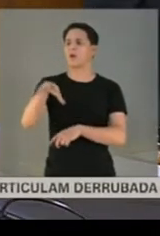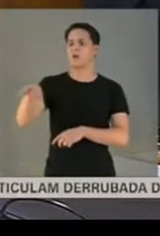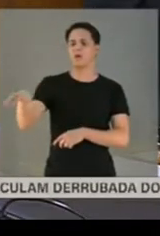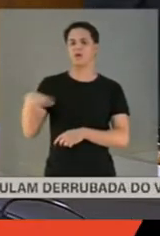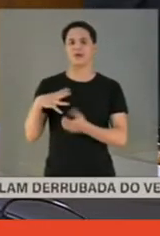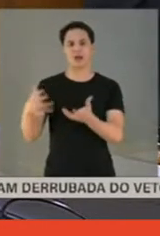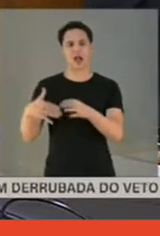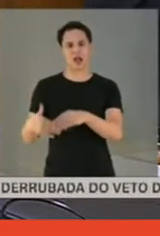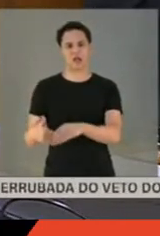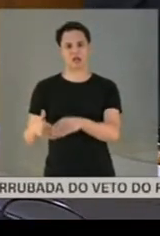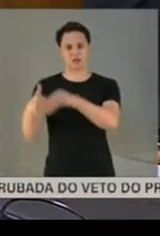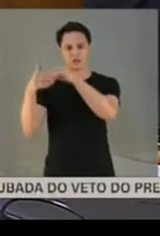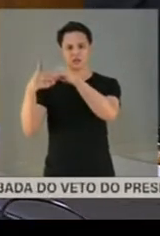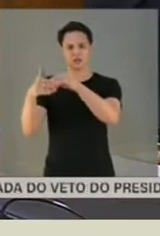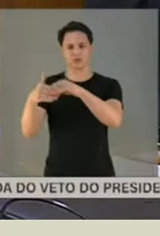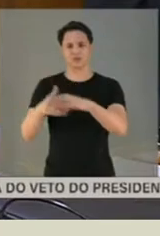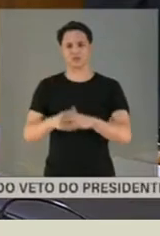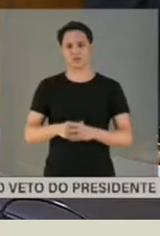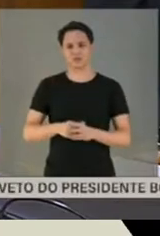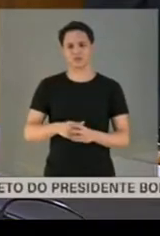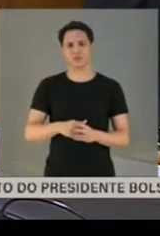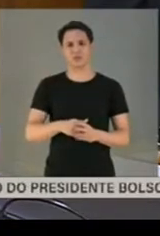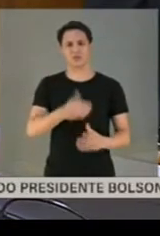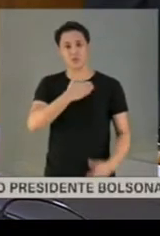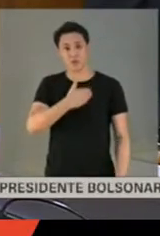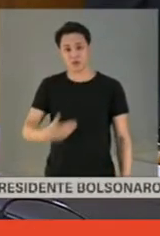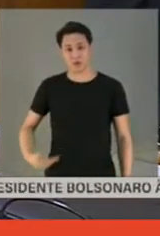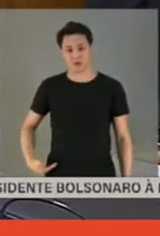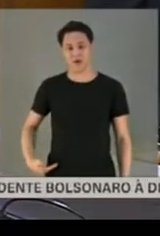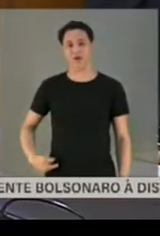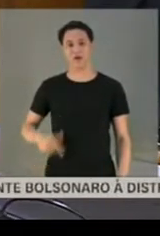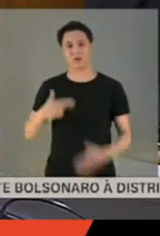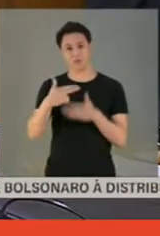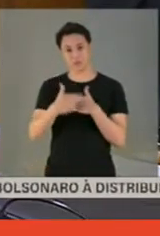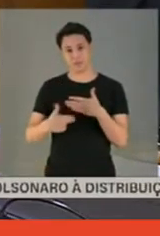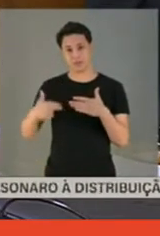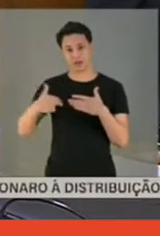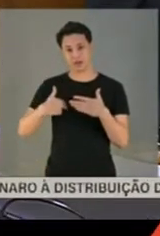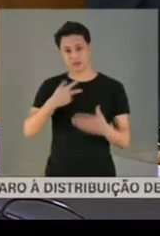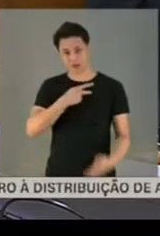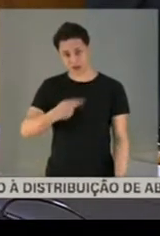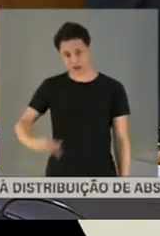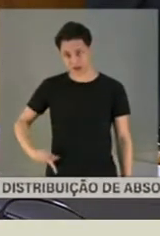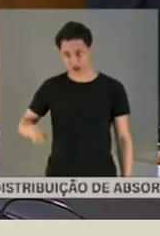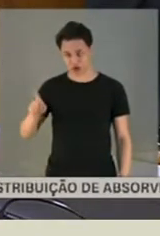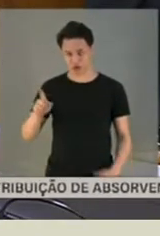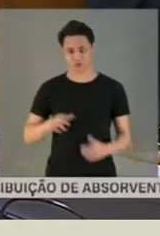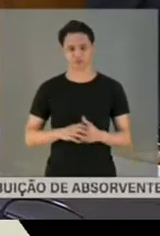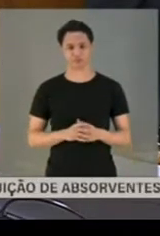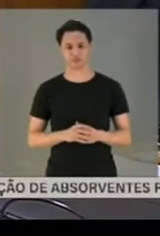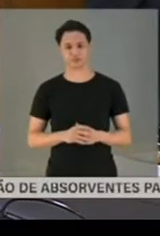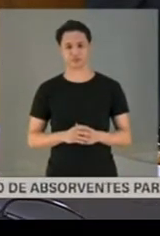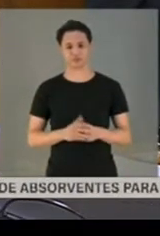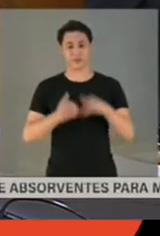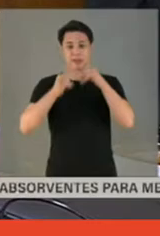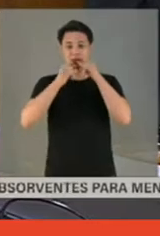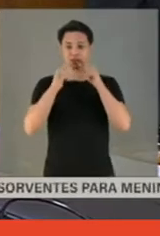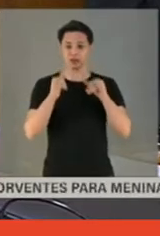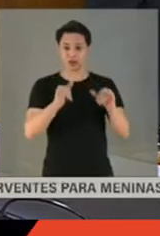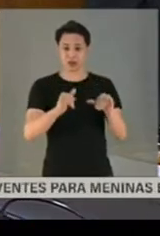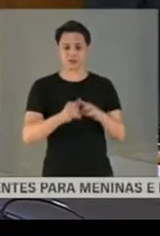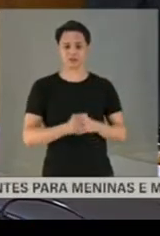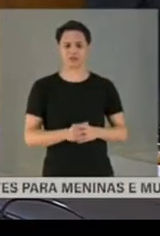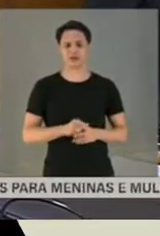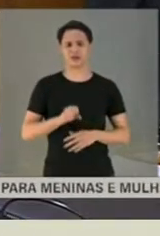liderança presidencial, dizendo que se a gente